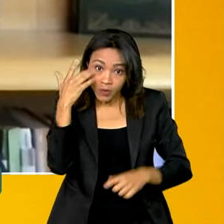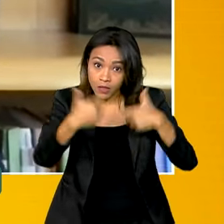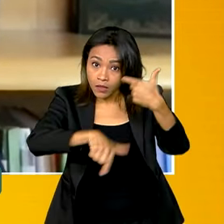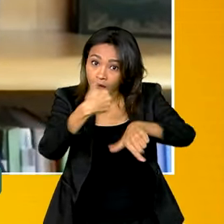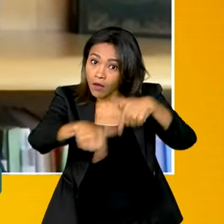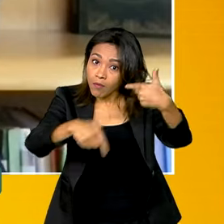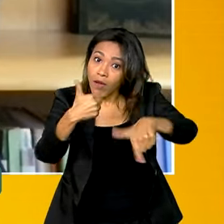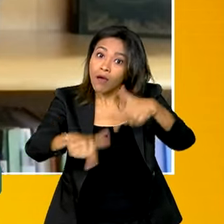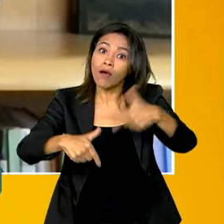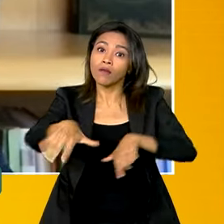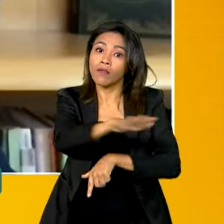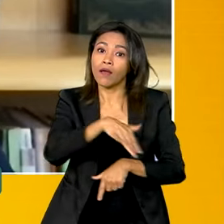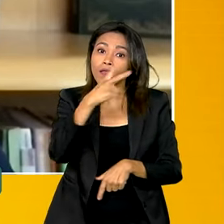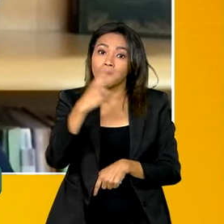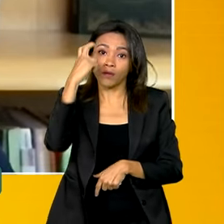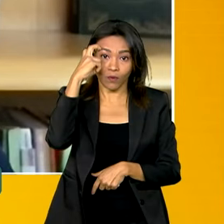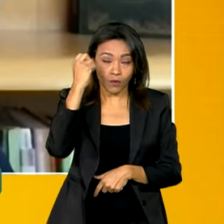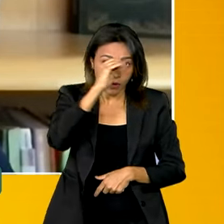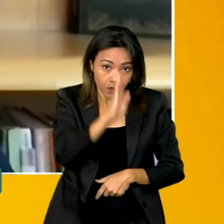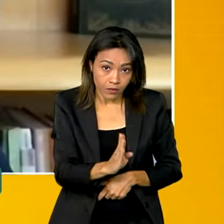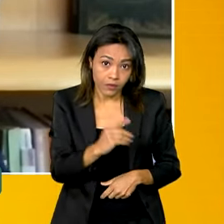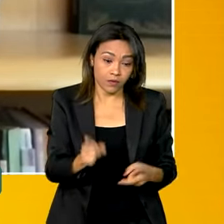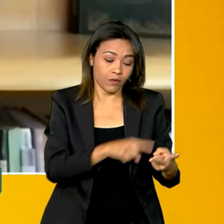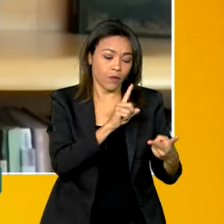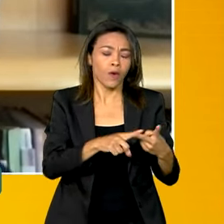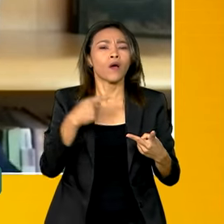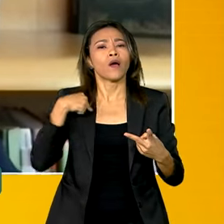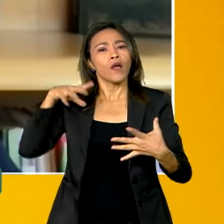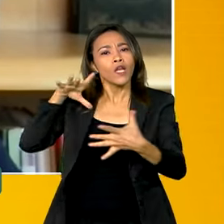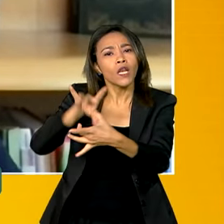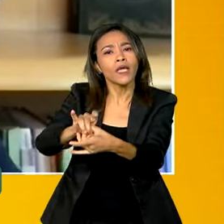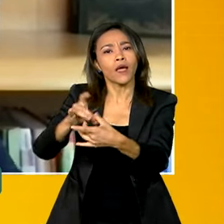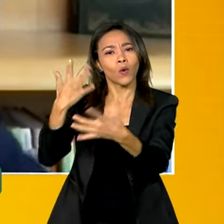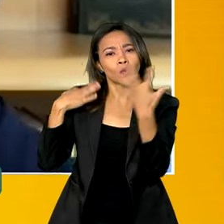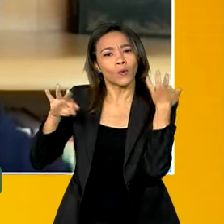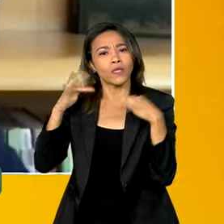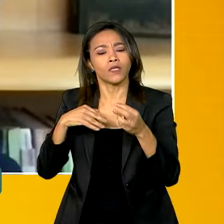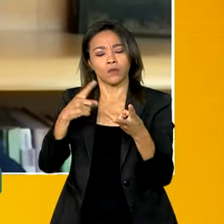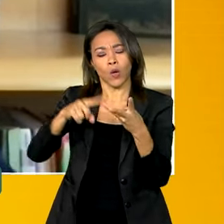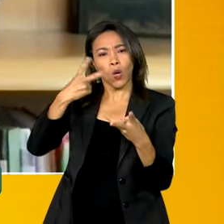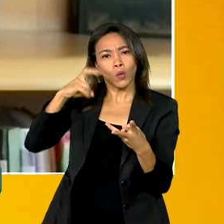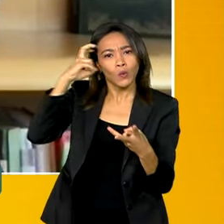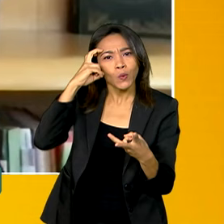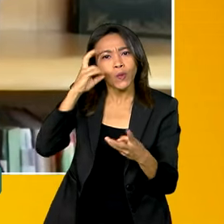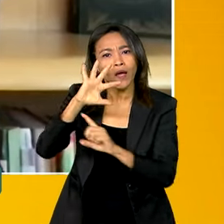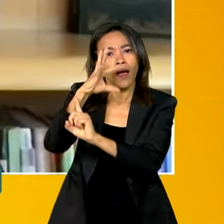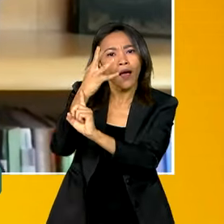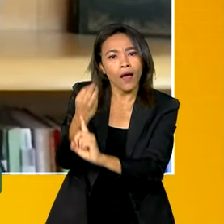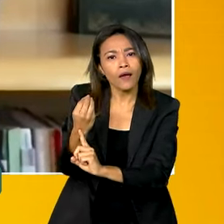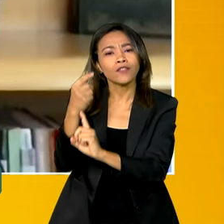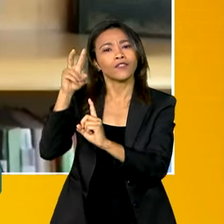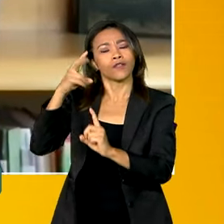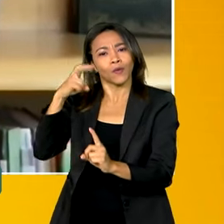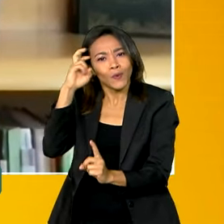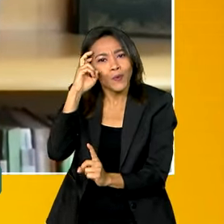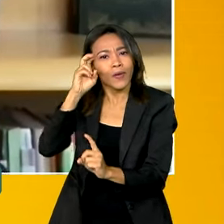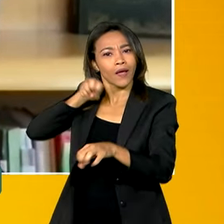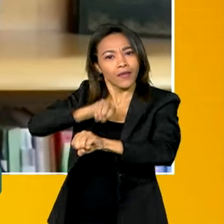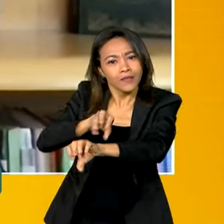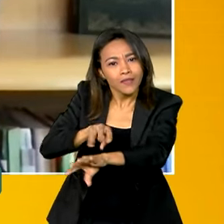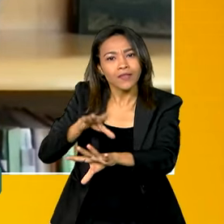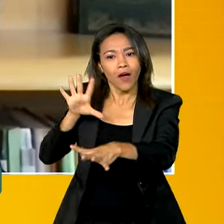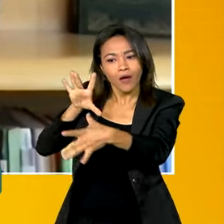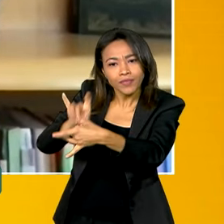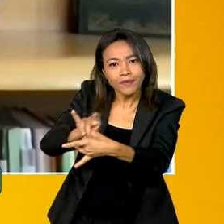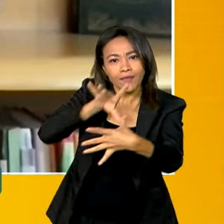setor da cultura. Cultura tem a ver com o turismo, cultura tem a ver com a educação, cultura e arte. Então, temos uma nova geração,